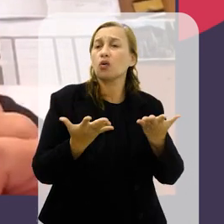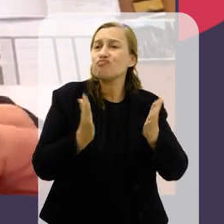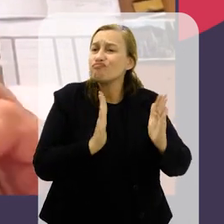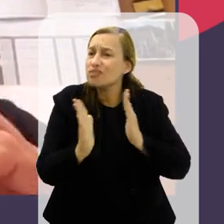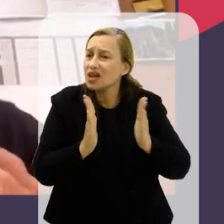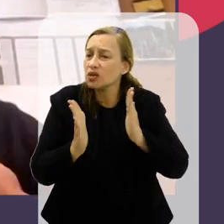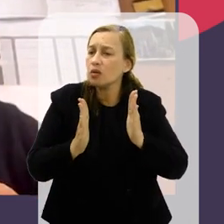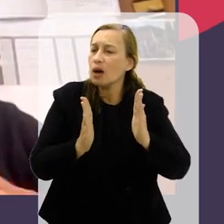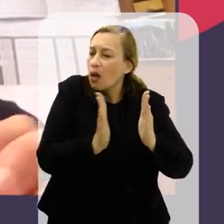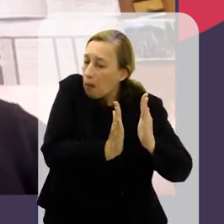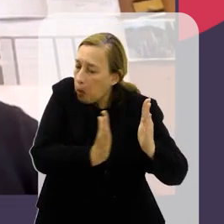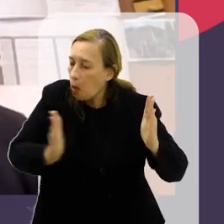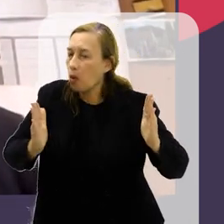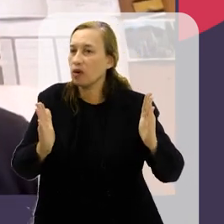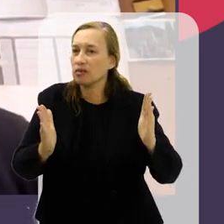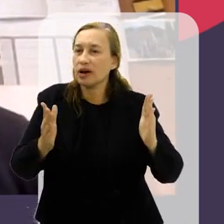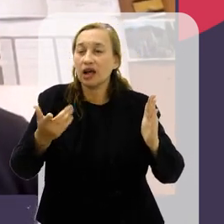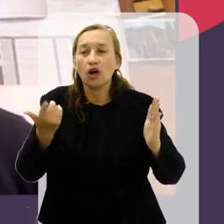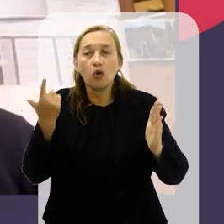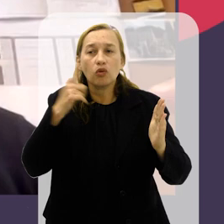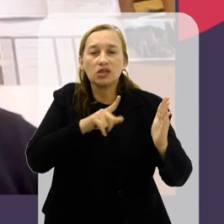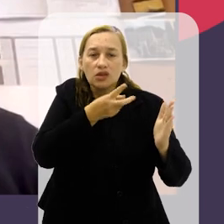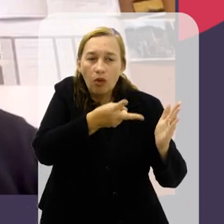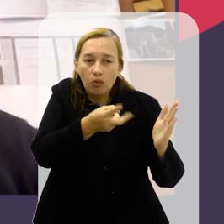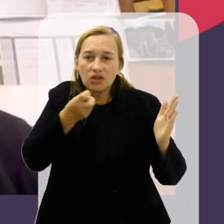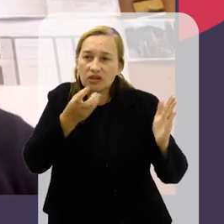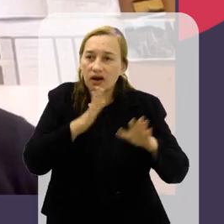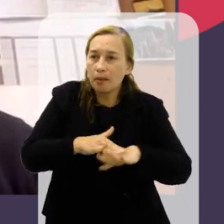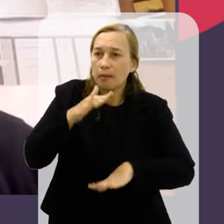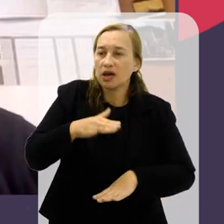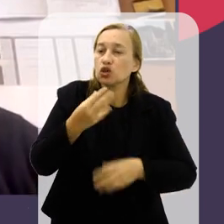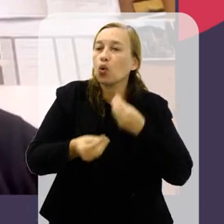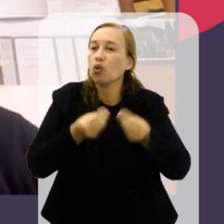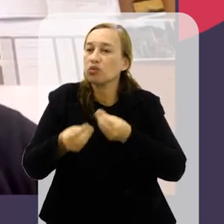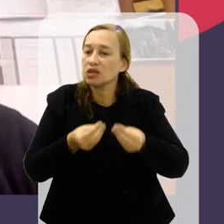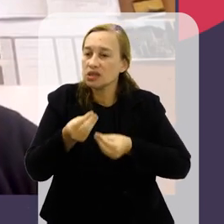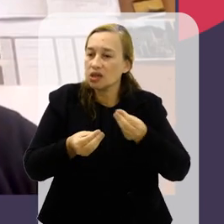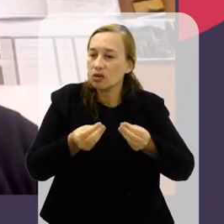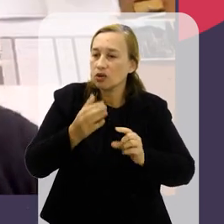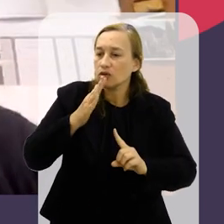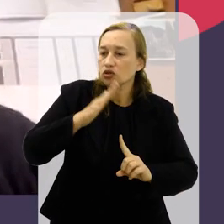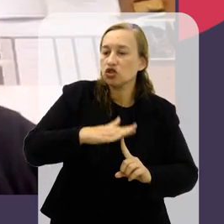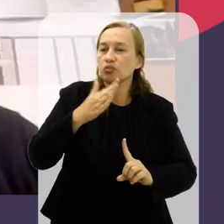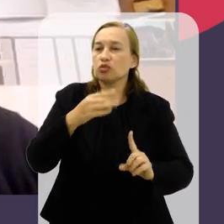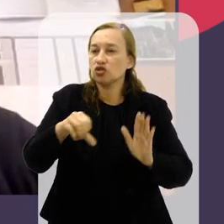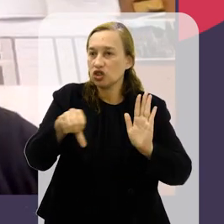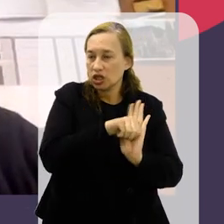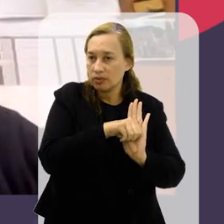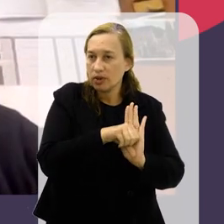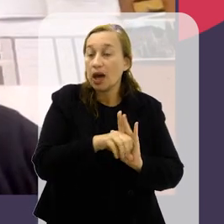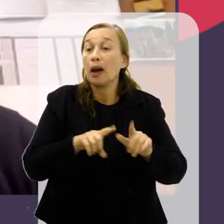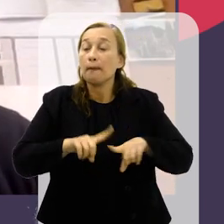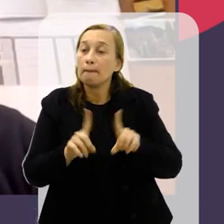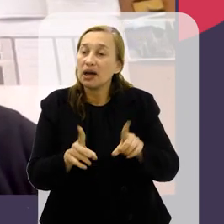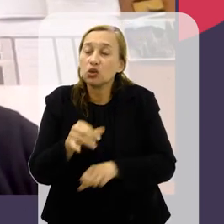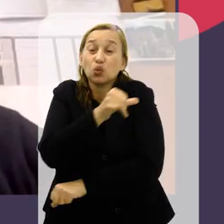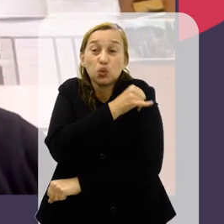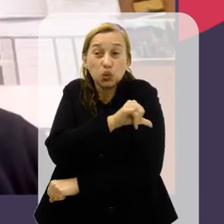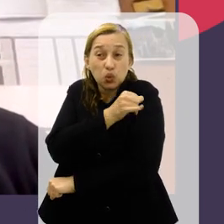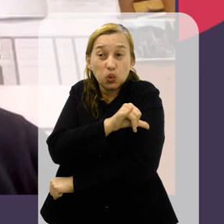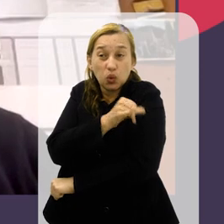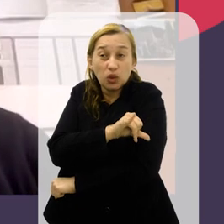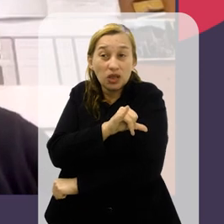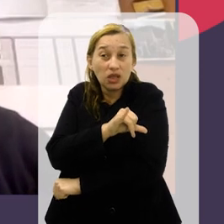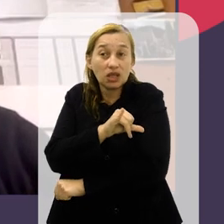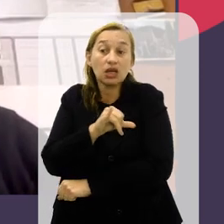com um período mais longo para conseguir identificar tendências e como elas são tratadas. Mas, de maneira geral, a situação